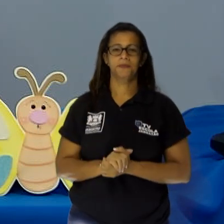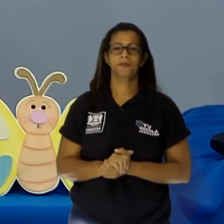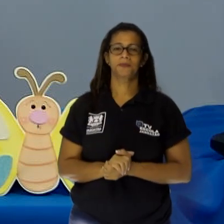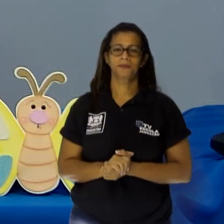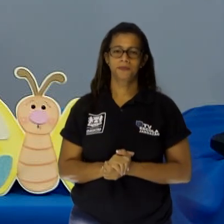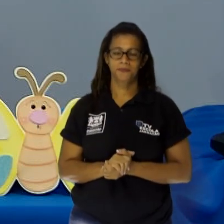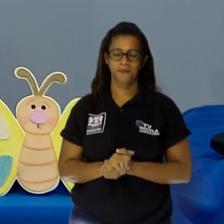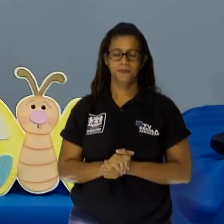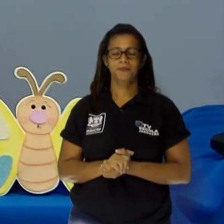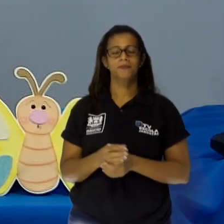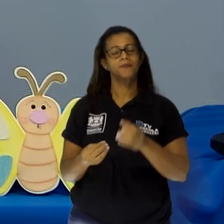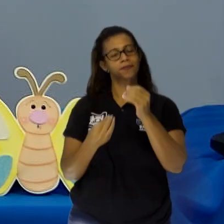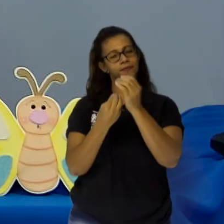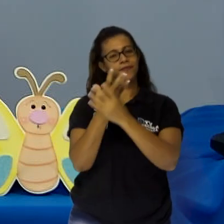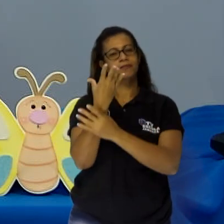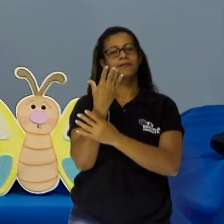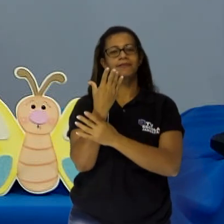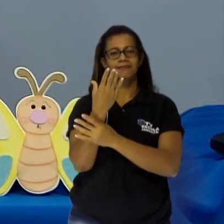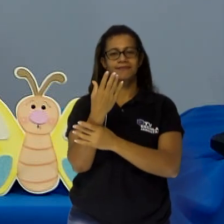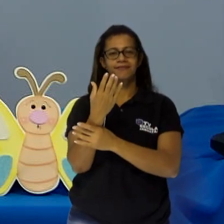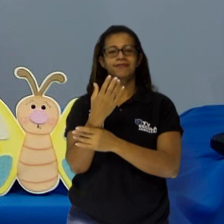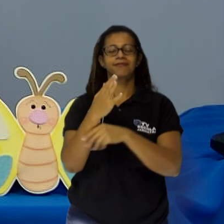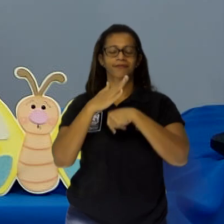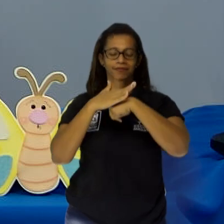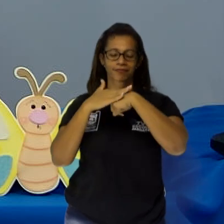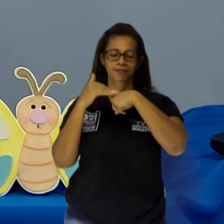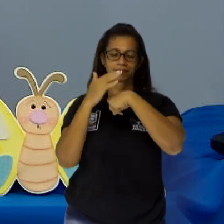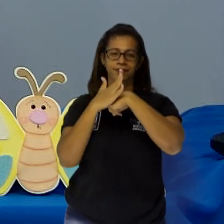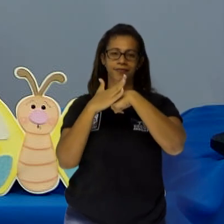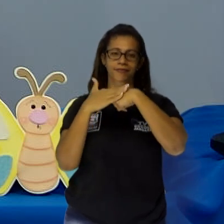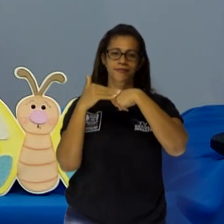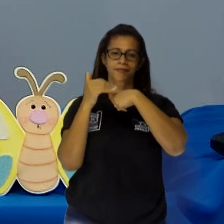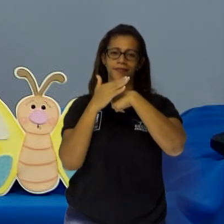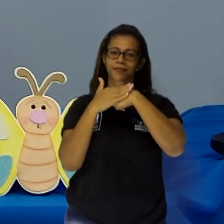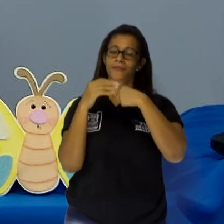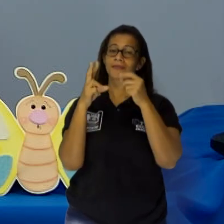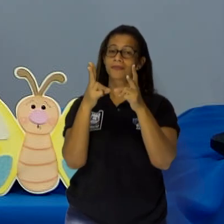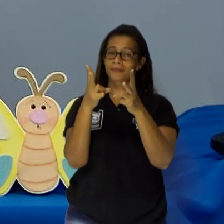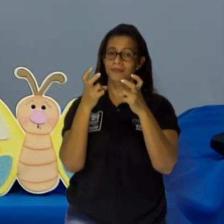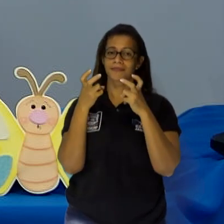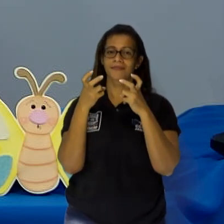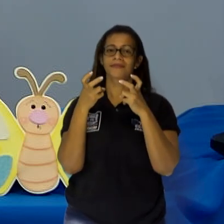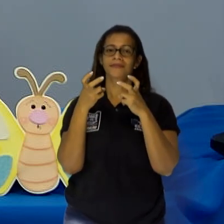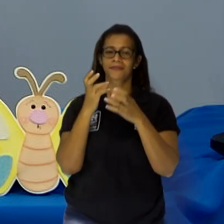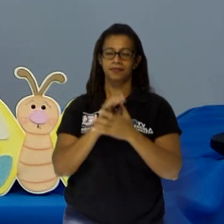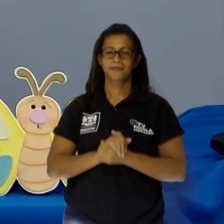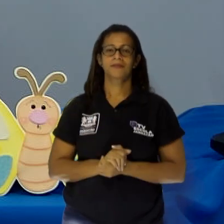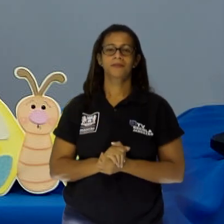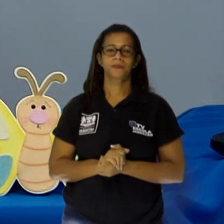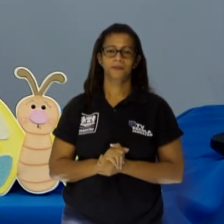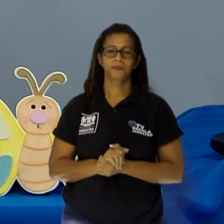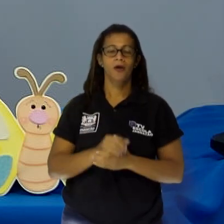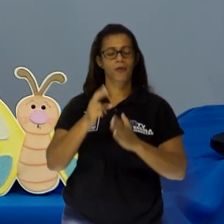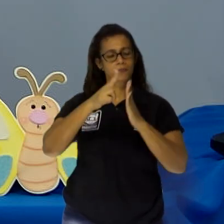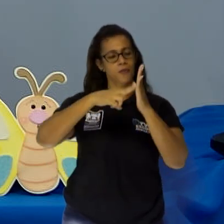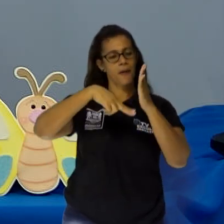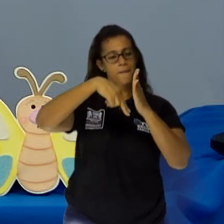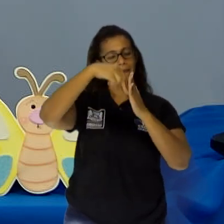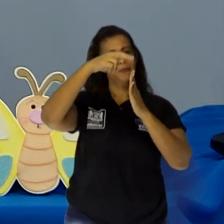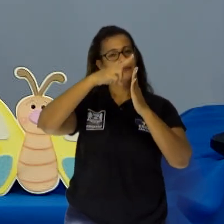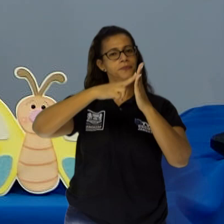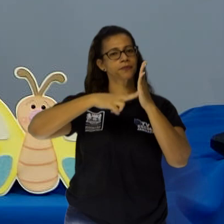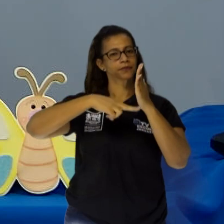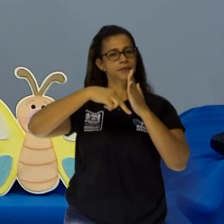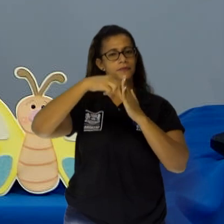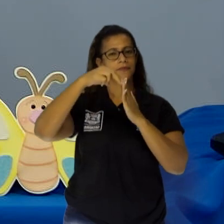muito carinho, com muita atenção. Com muita atenção. Você vai pintando do seu jeitinho. Daqui